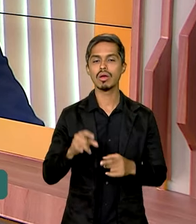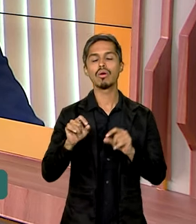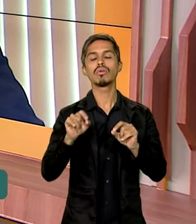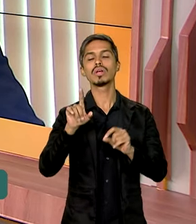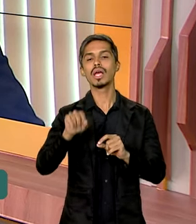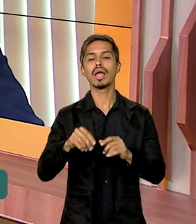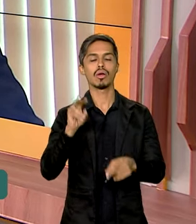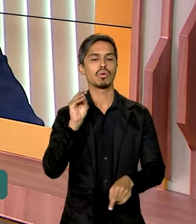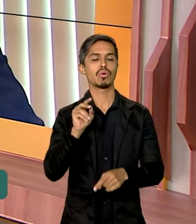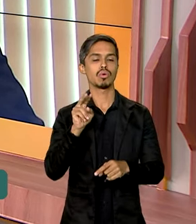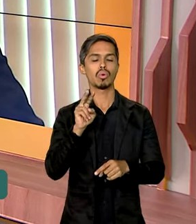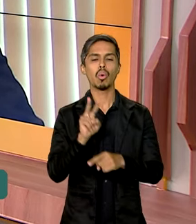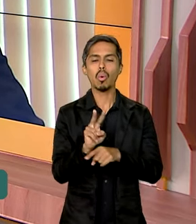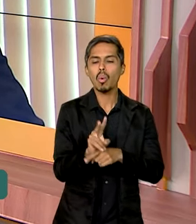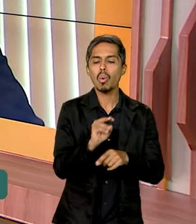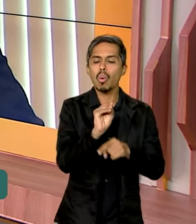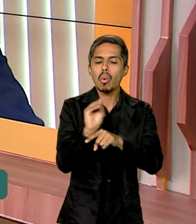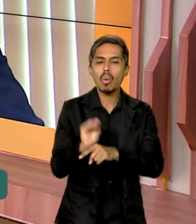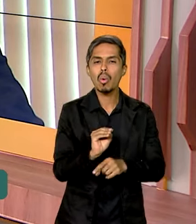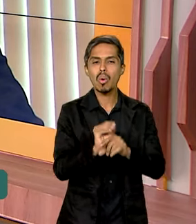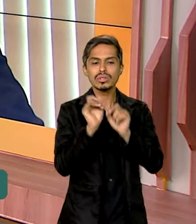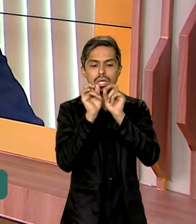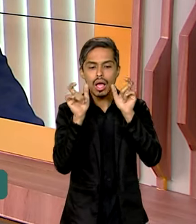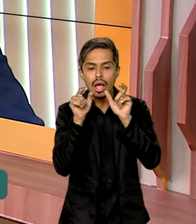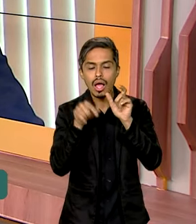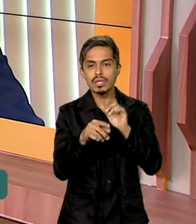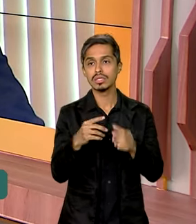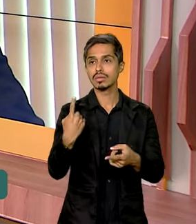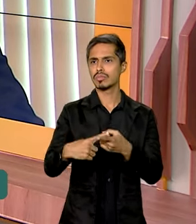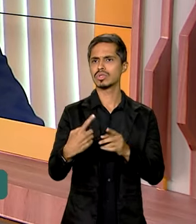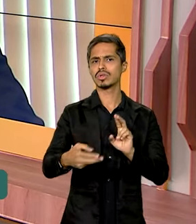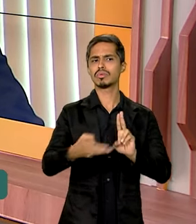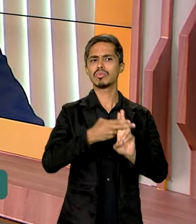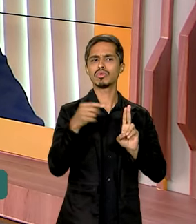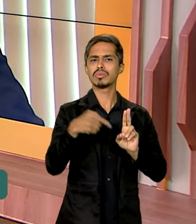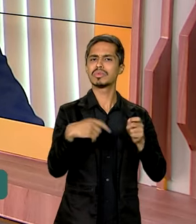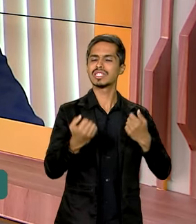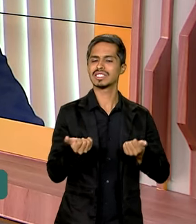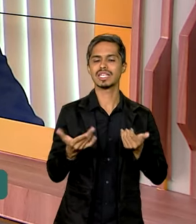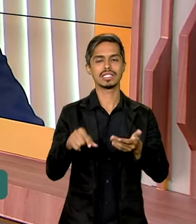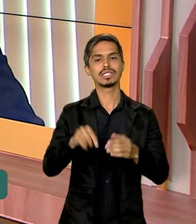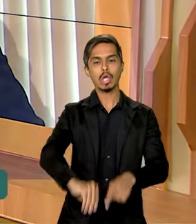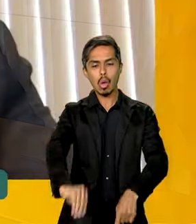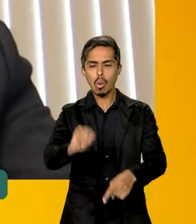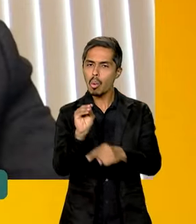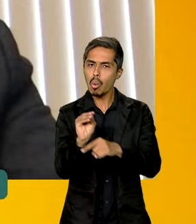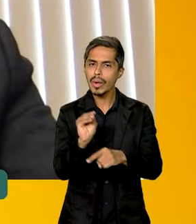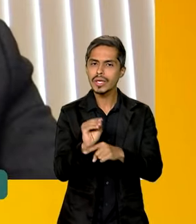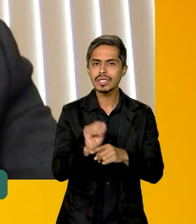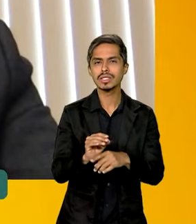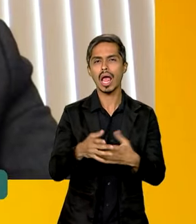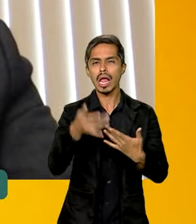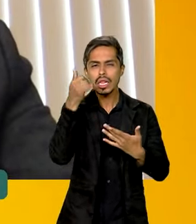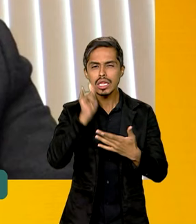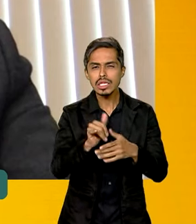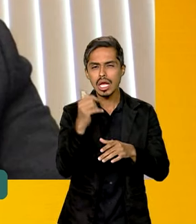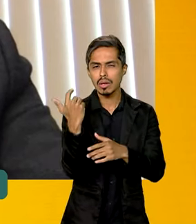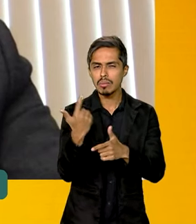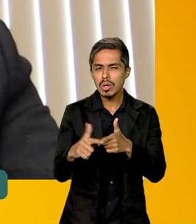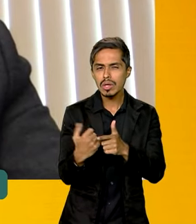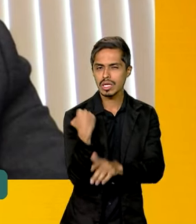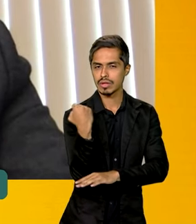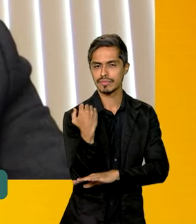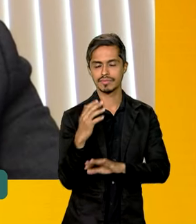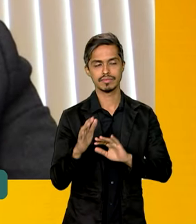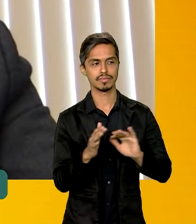são esses cuidados paliativos e por que é tão importante o SUS oferecer esse tipo de serviço? Bom, primeiro dizer que